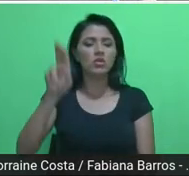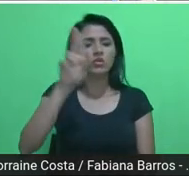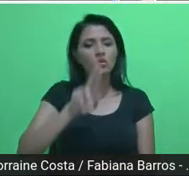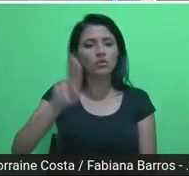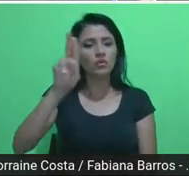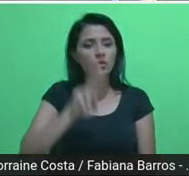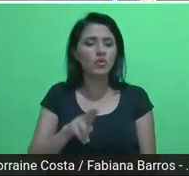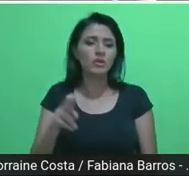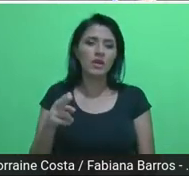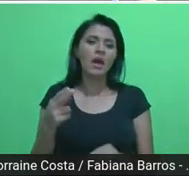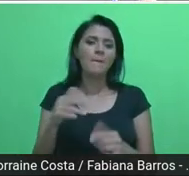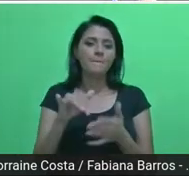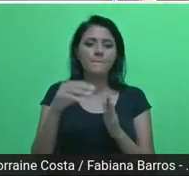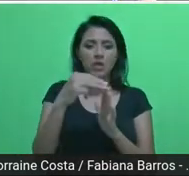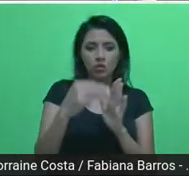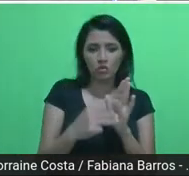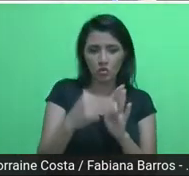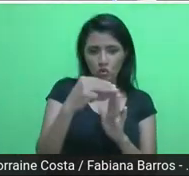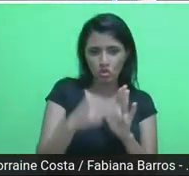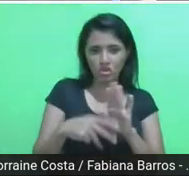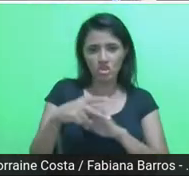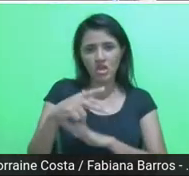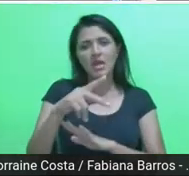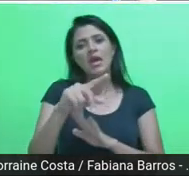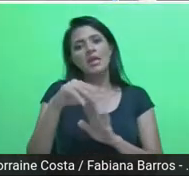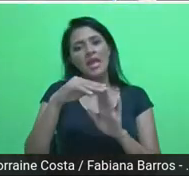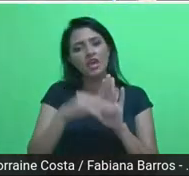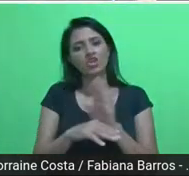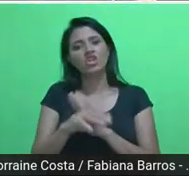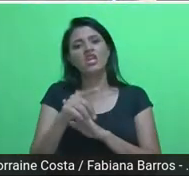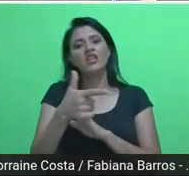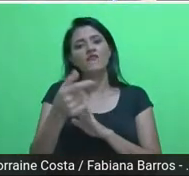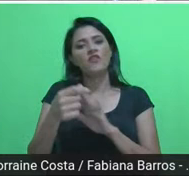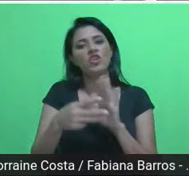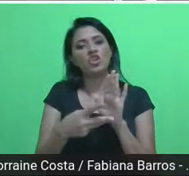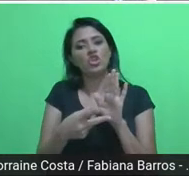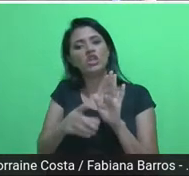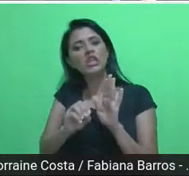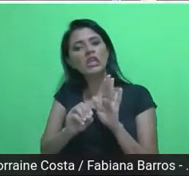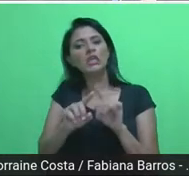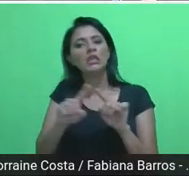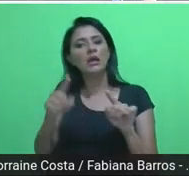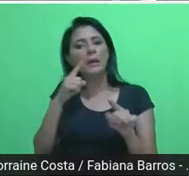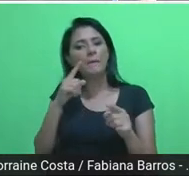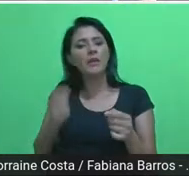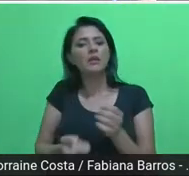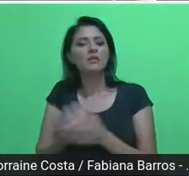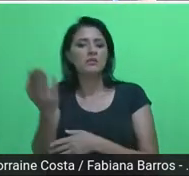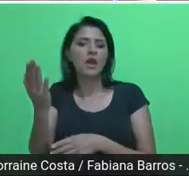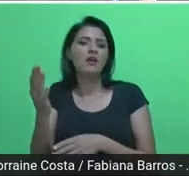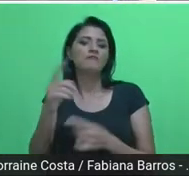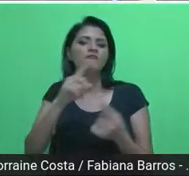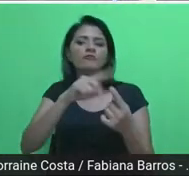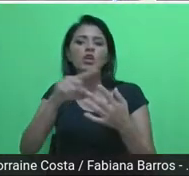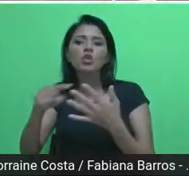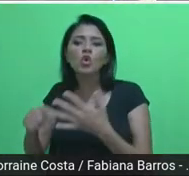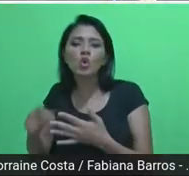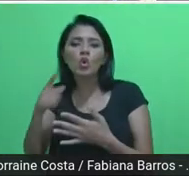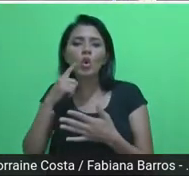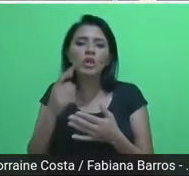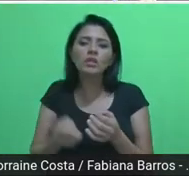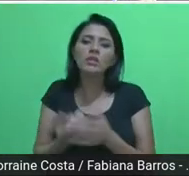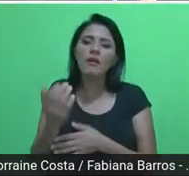2030, da perspectiva, para identificar esses fatores e desenvolver ações que possam monitorar